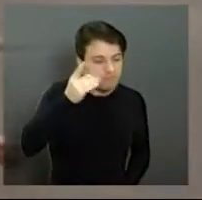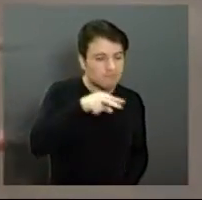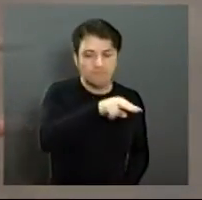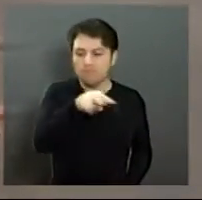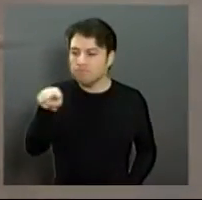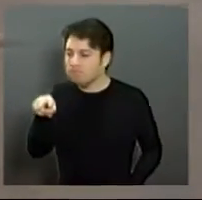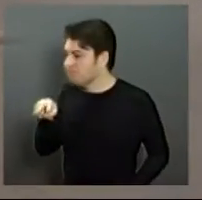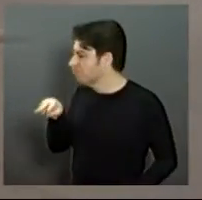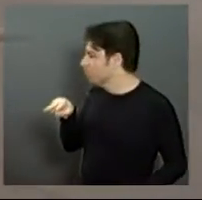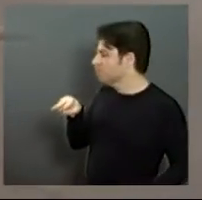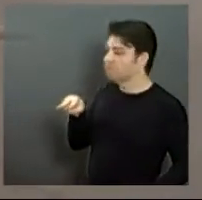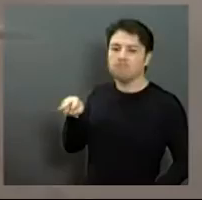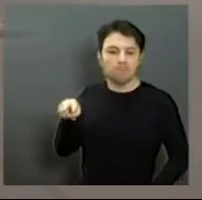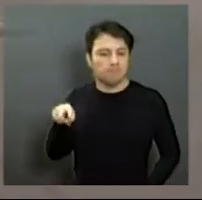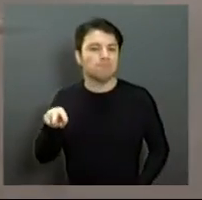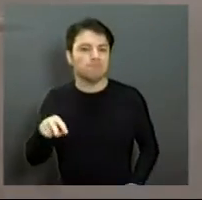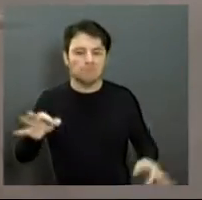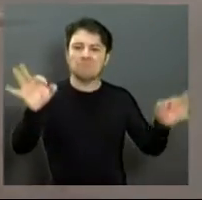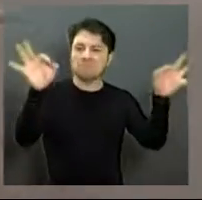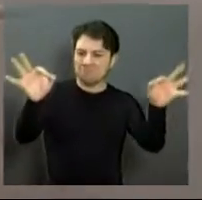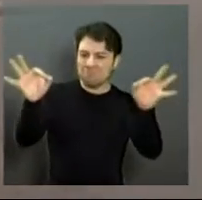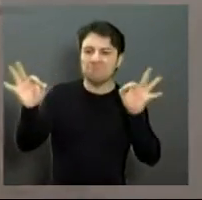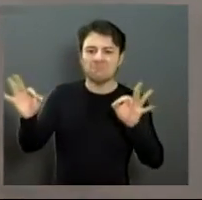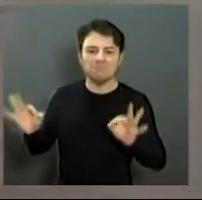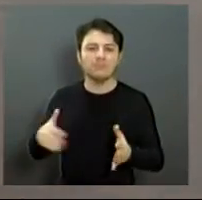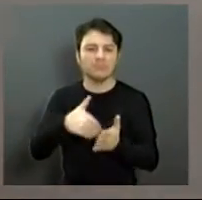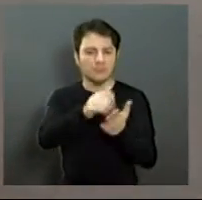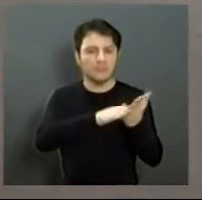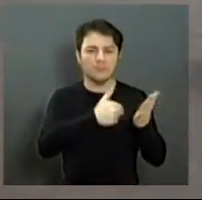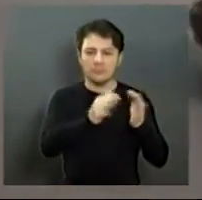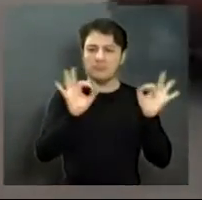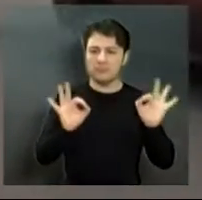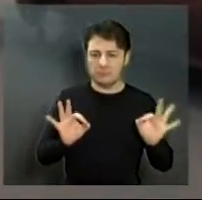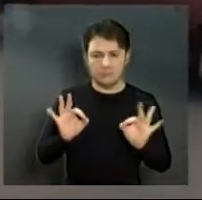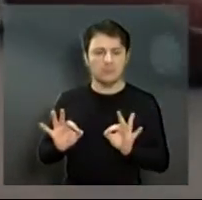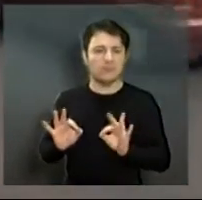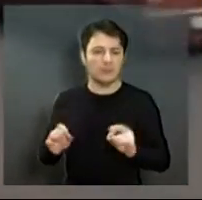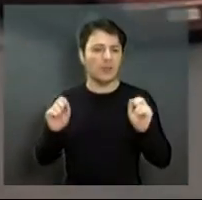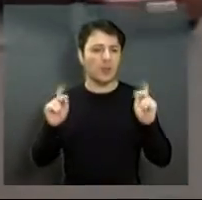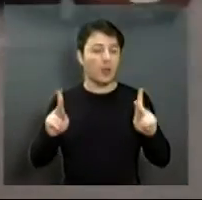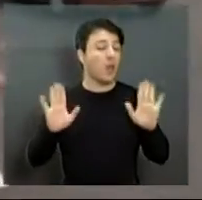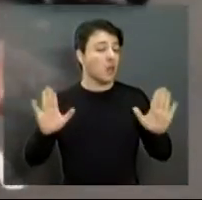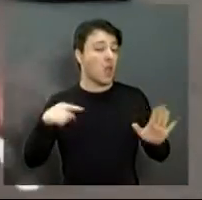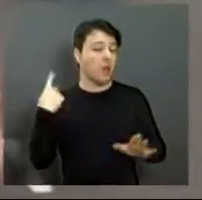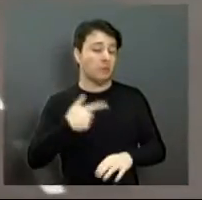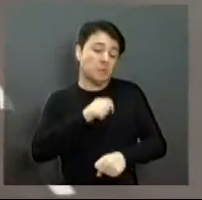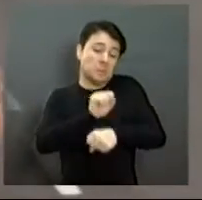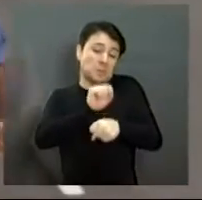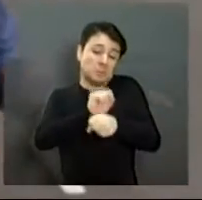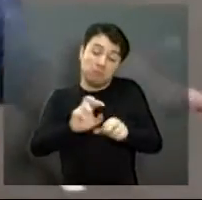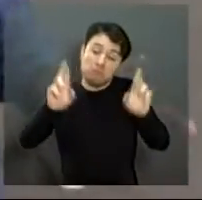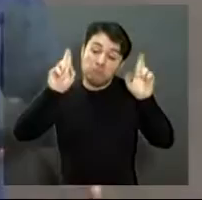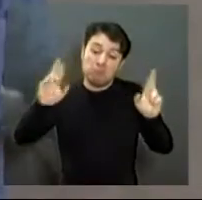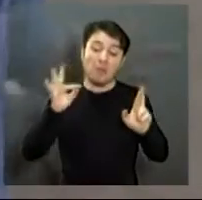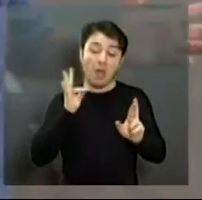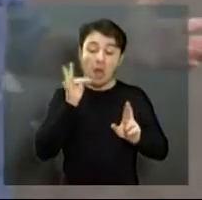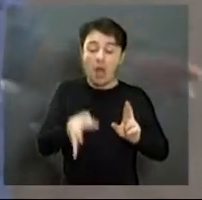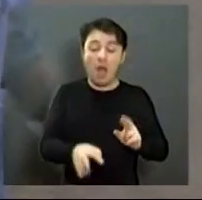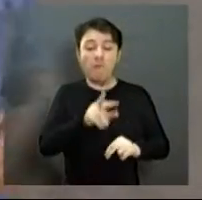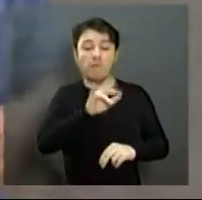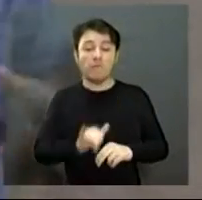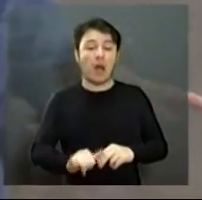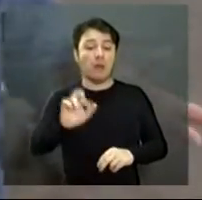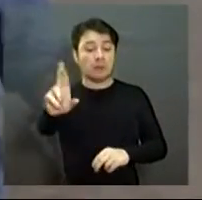no local, como vocês podem estar observando. e vamos aguardar agora se tem uma solução,